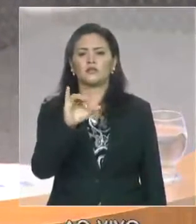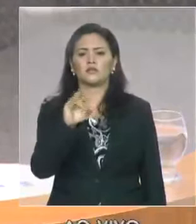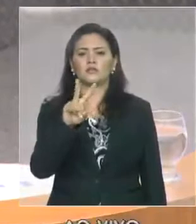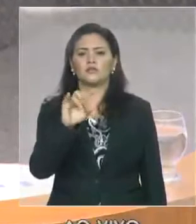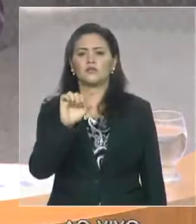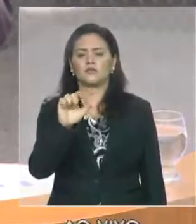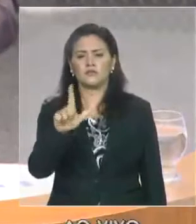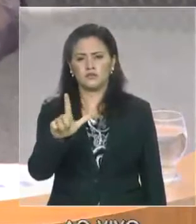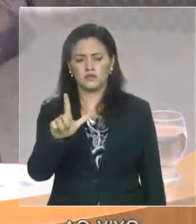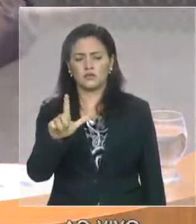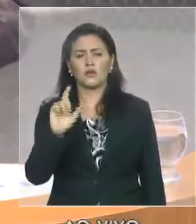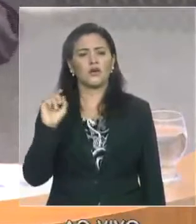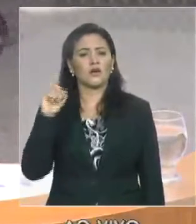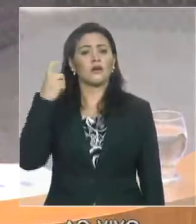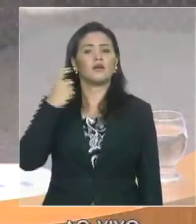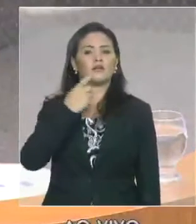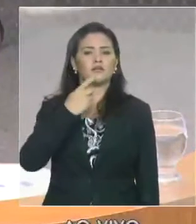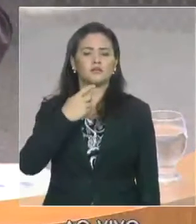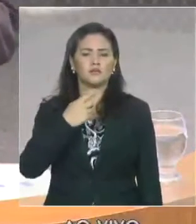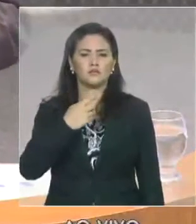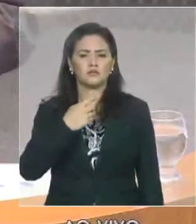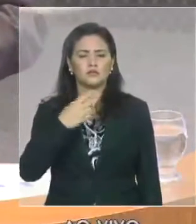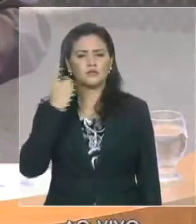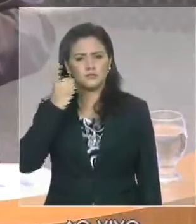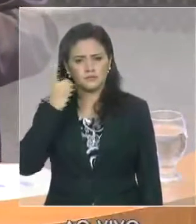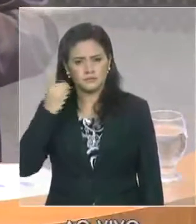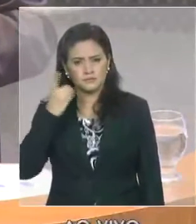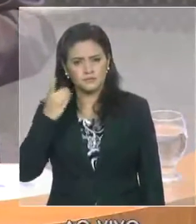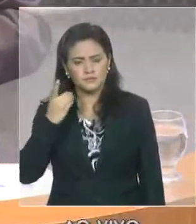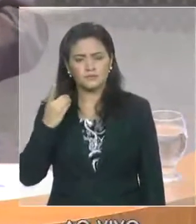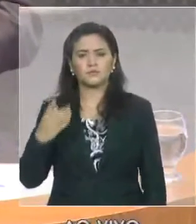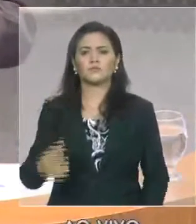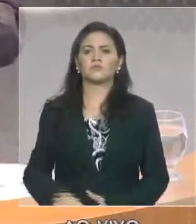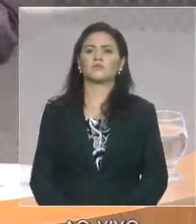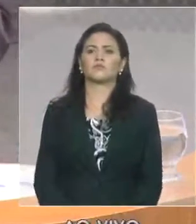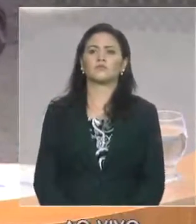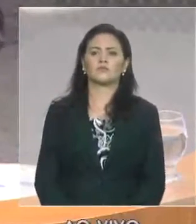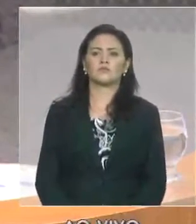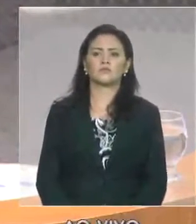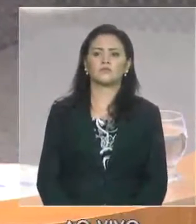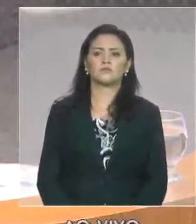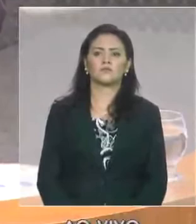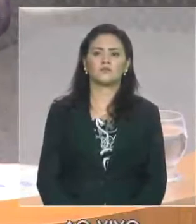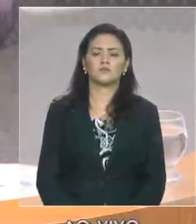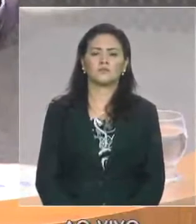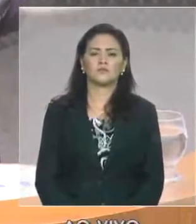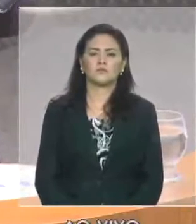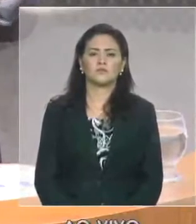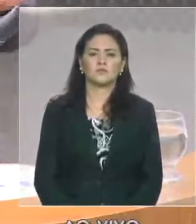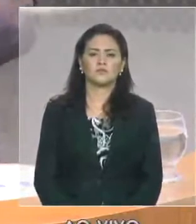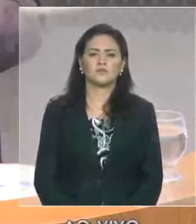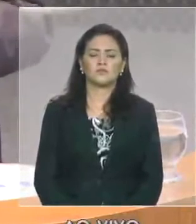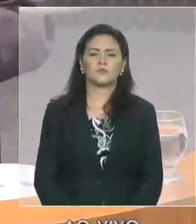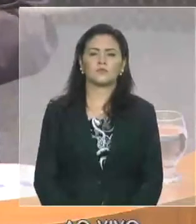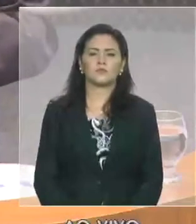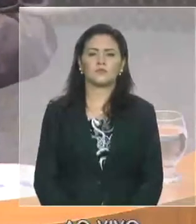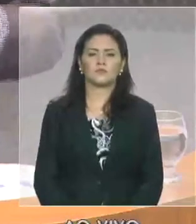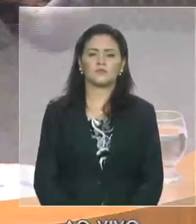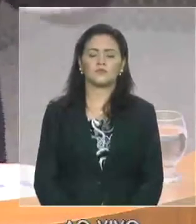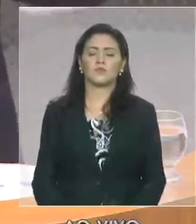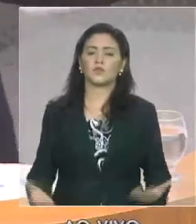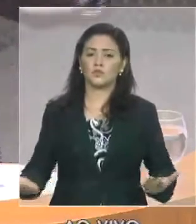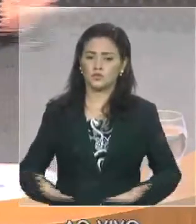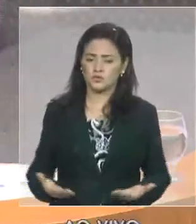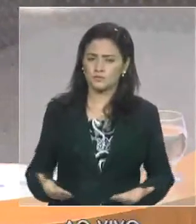que hoje substituiu os dedos das mãos por duas tesouras, junto com a secretária Cíntia, encarregados de, no diálogo